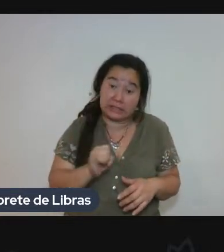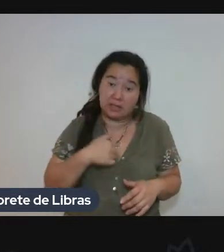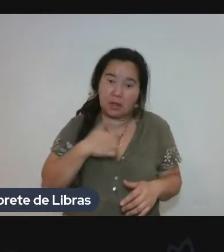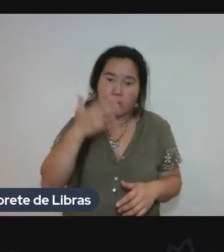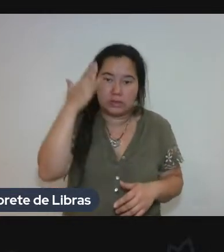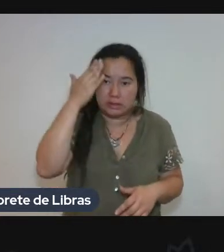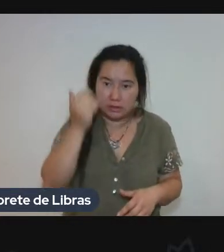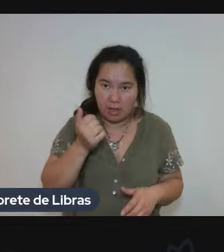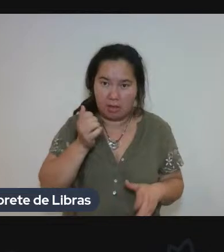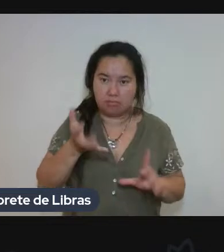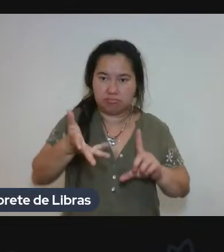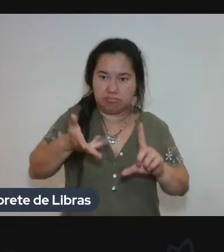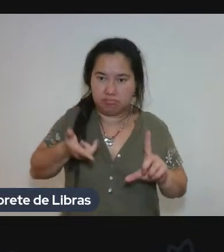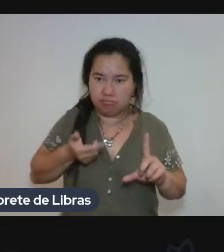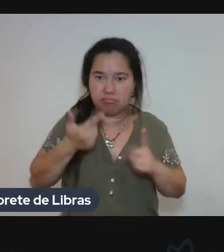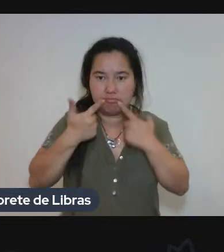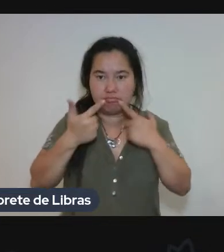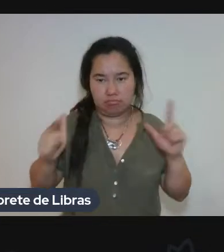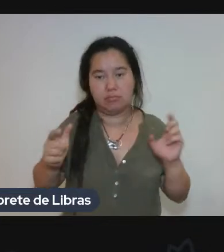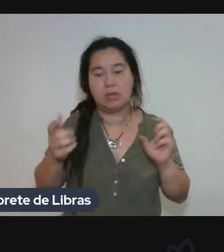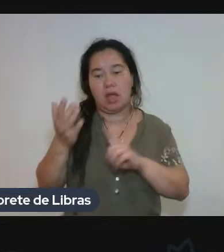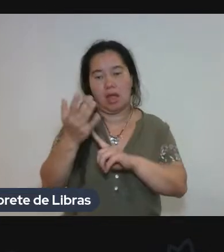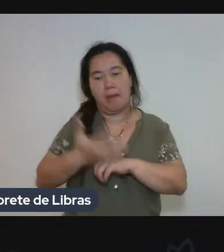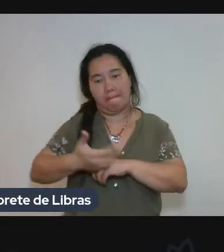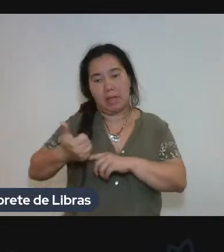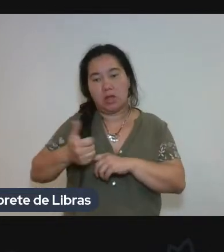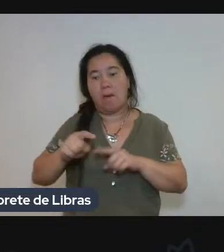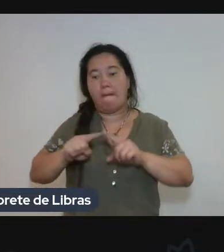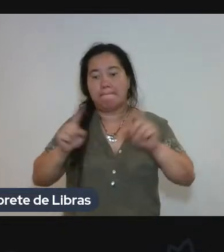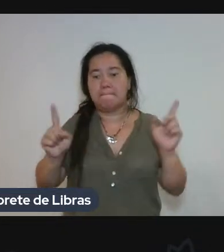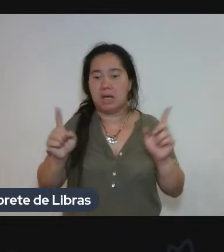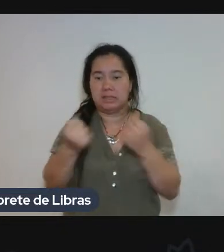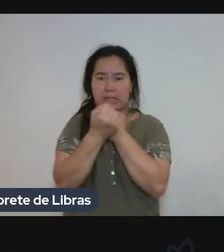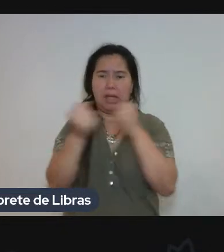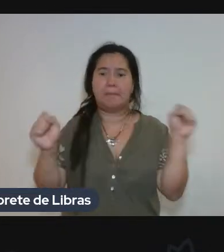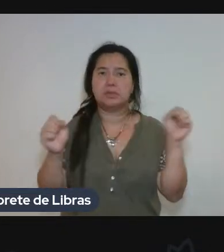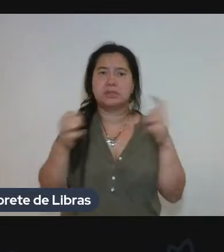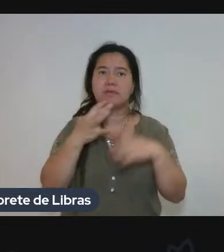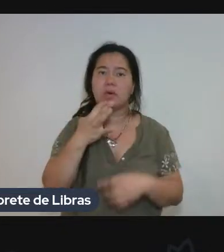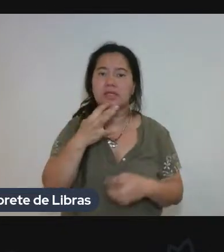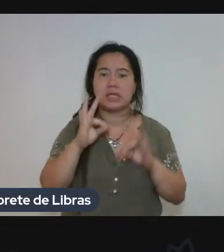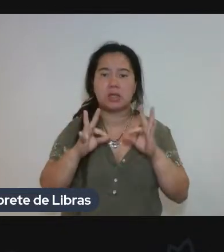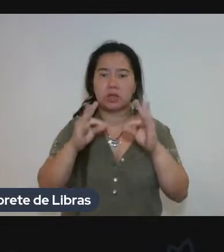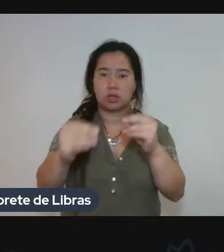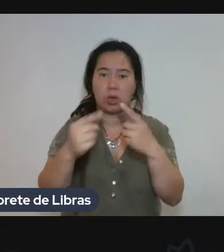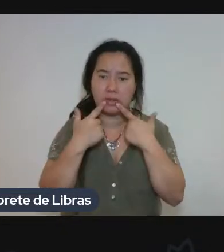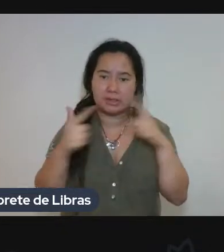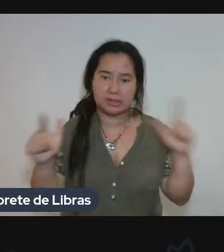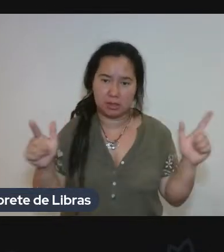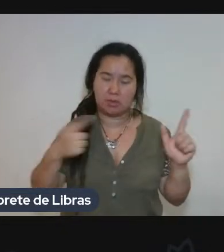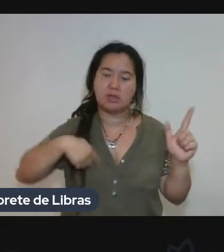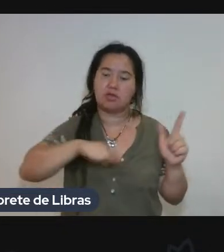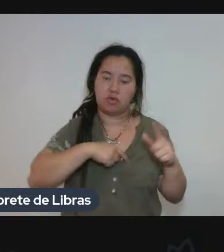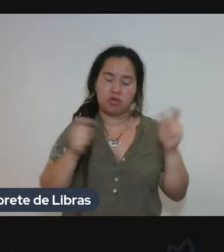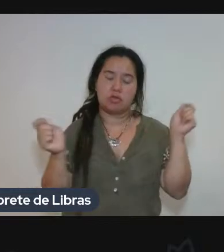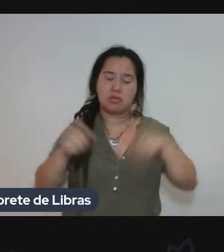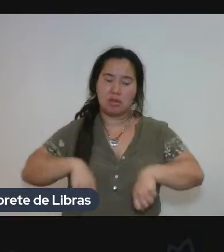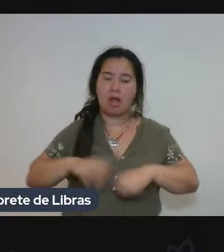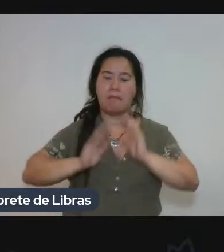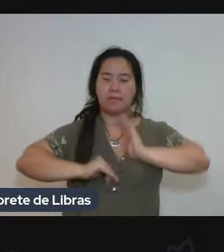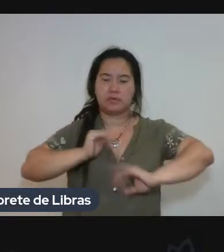é a gente entender e saber essa relação que existe com a língua e com a cultura. Também. Obrigado.